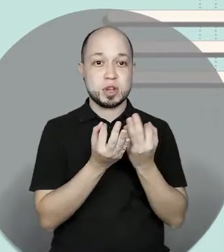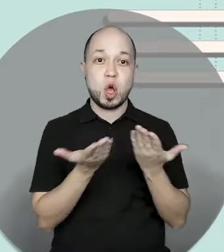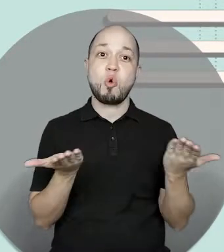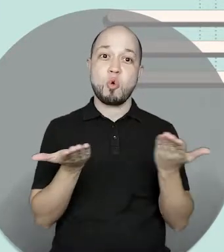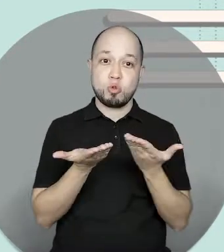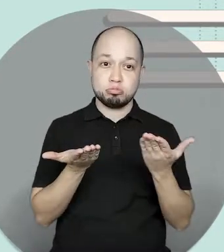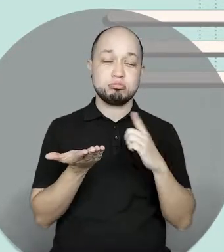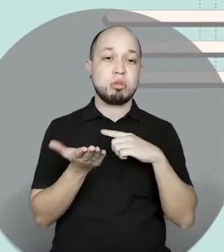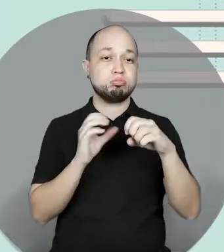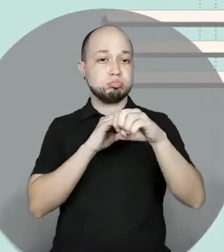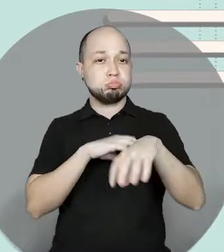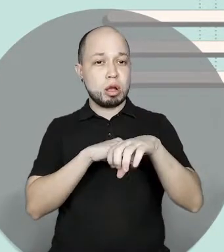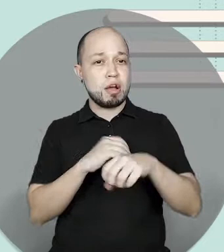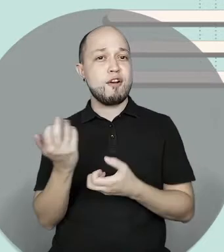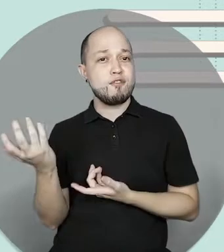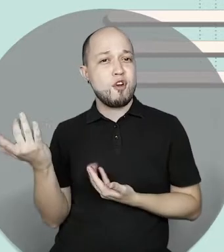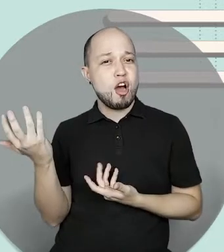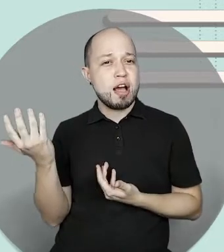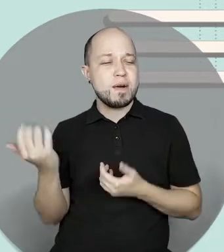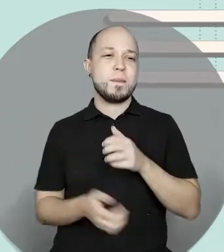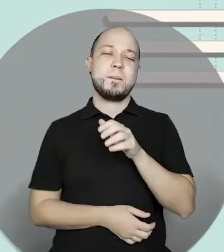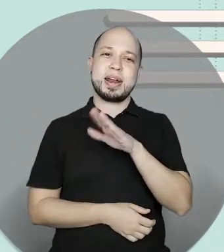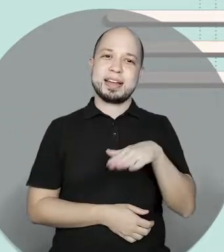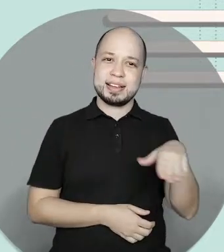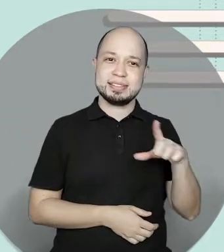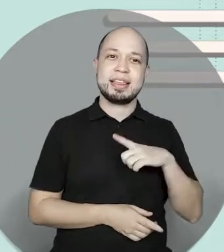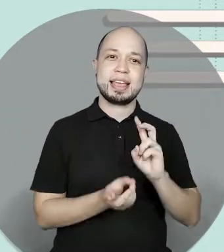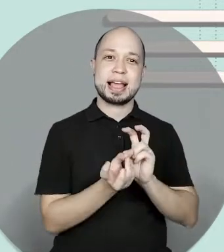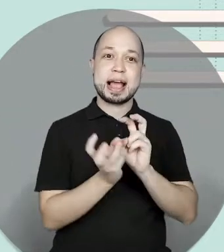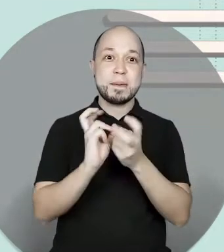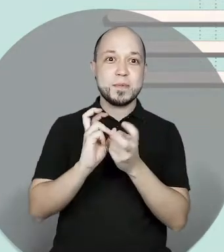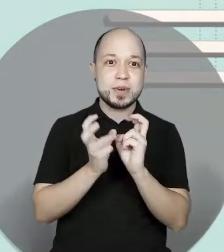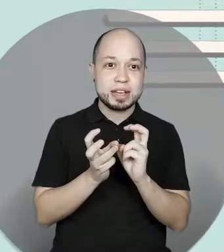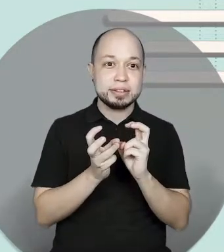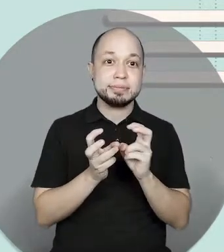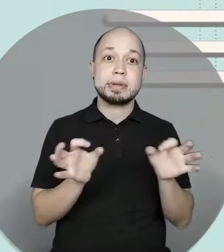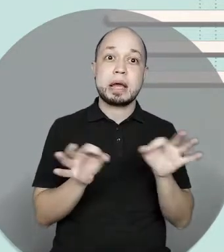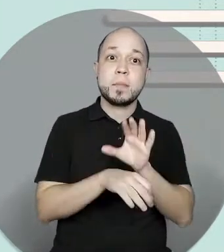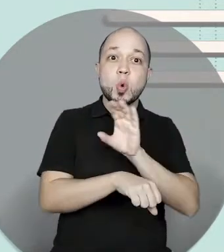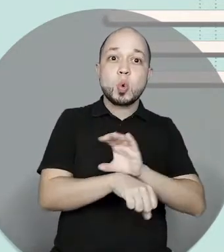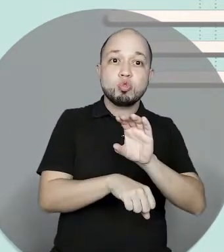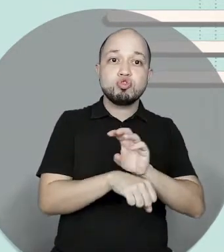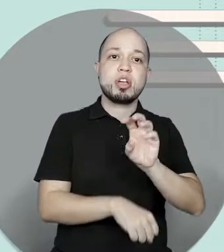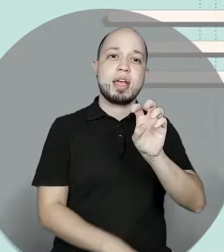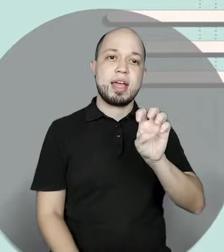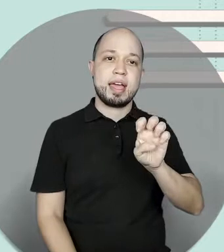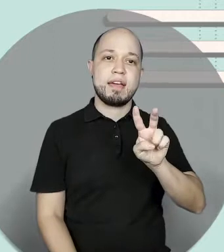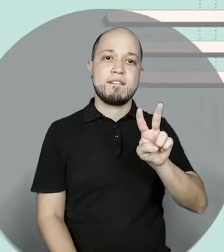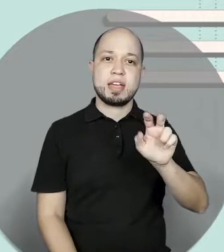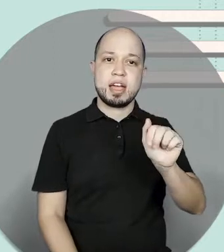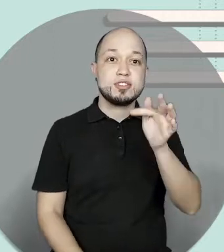de violão para criança, tem a capoeira, encerramos agora o curso de EVA, flores em EVA.